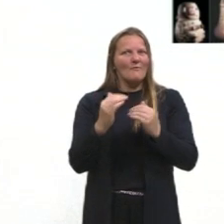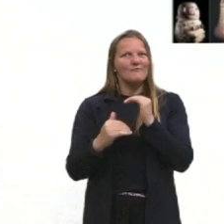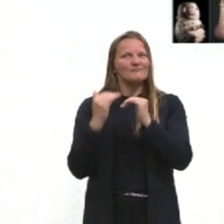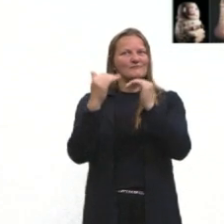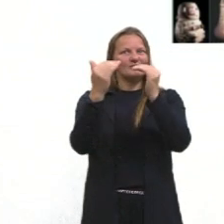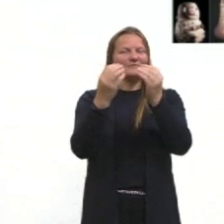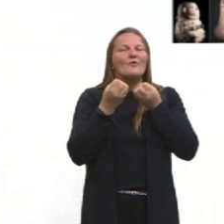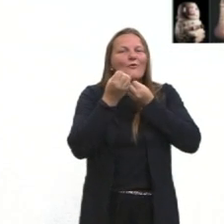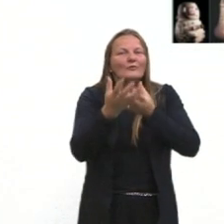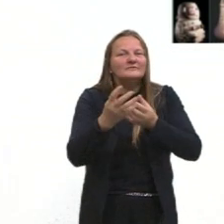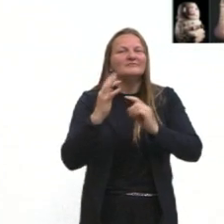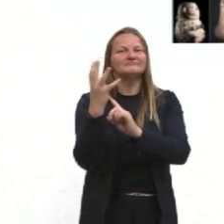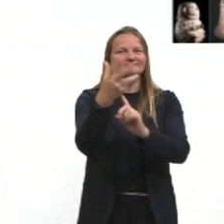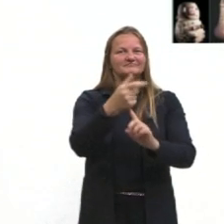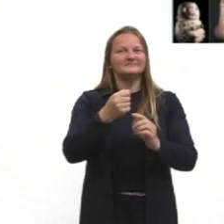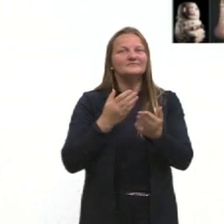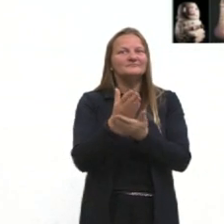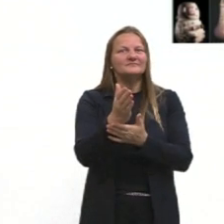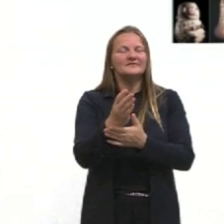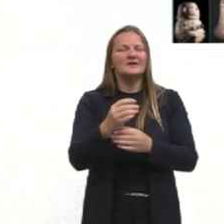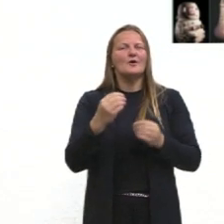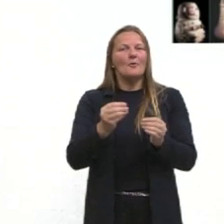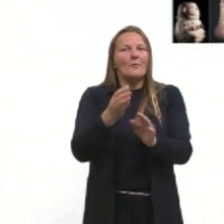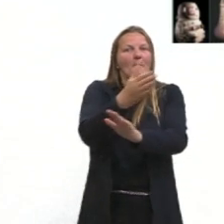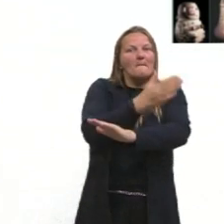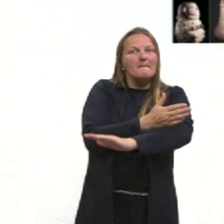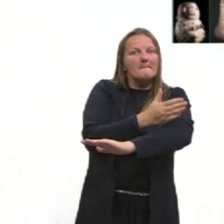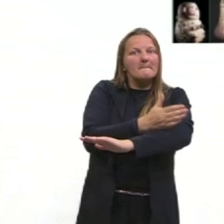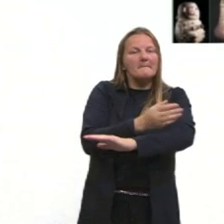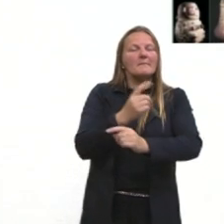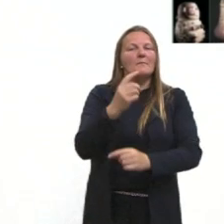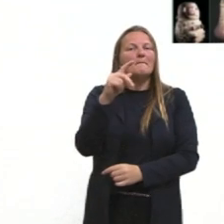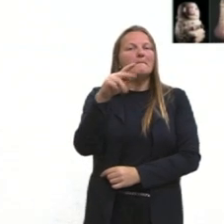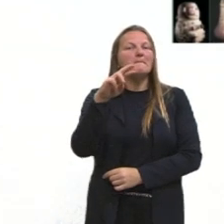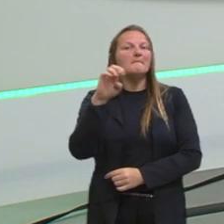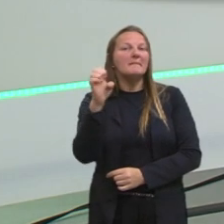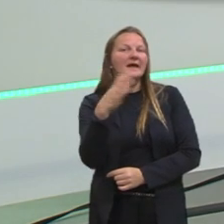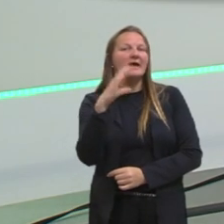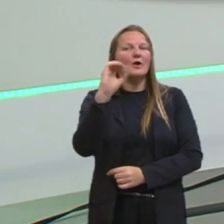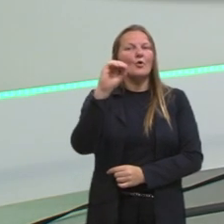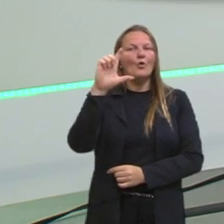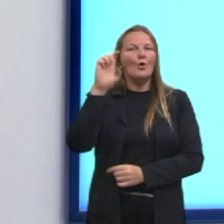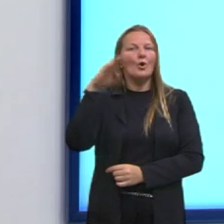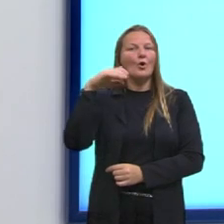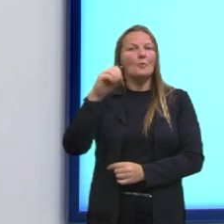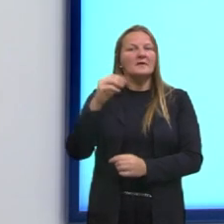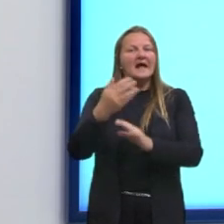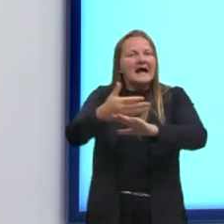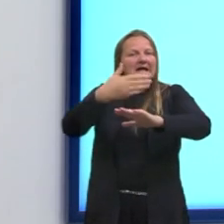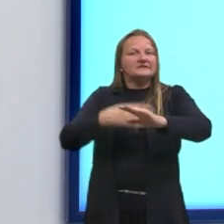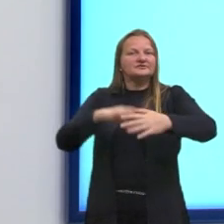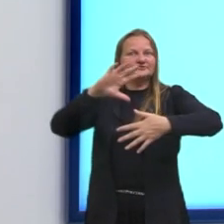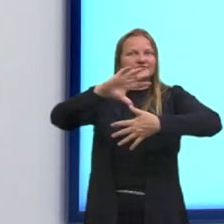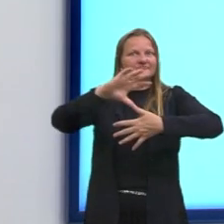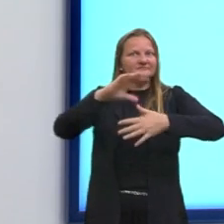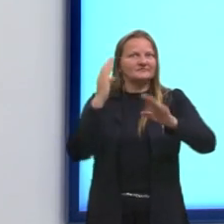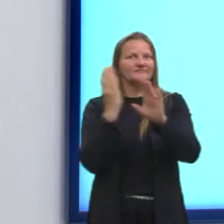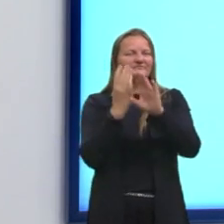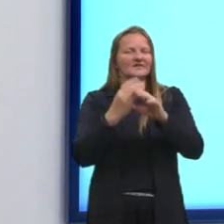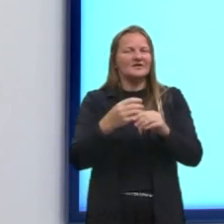Aqui, quando nós falamos de arte pré-colombiana, olha só, nós falamos a importância de descolonizar o olhar,